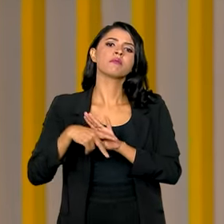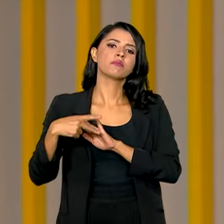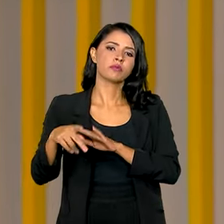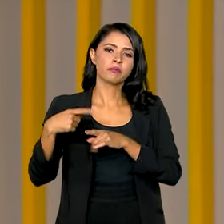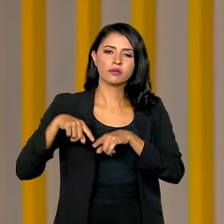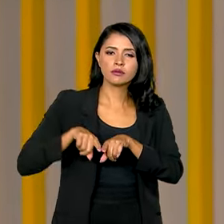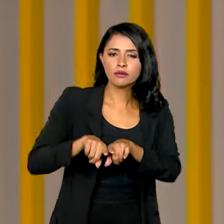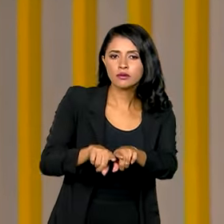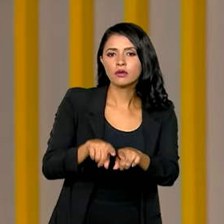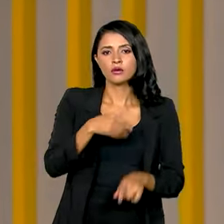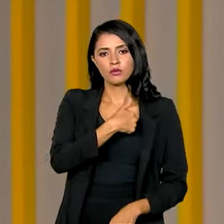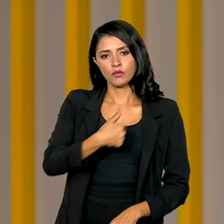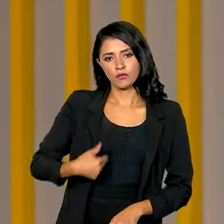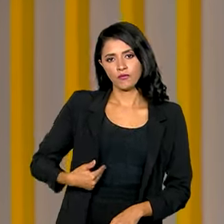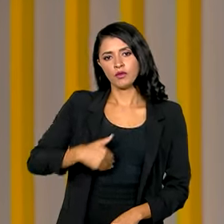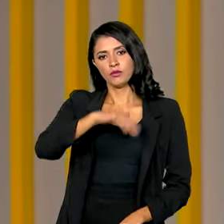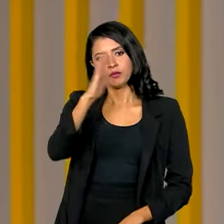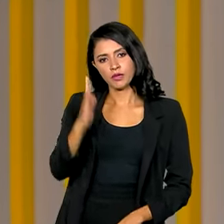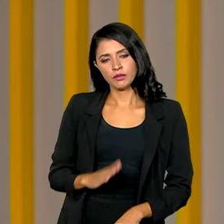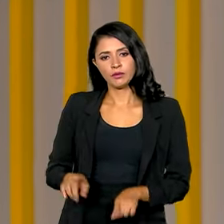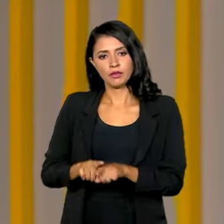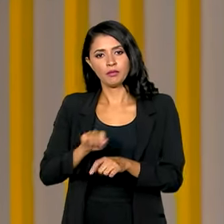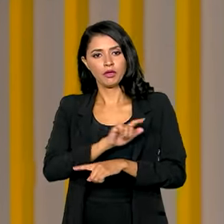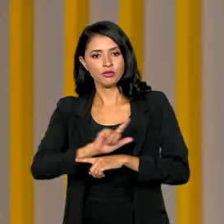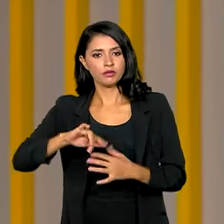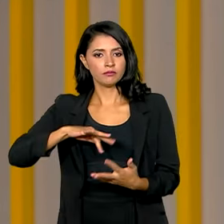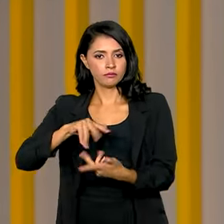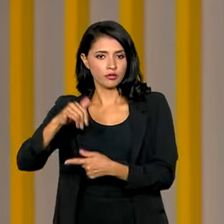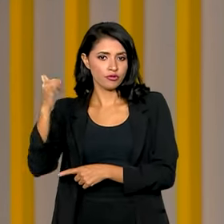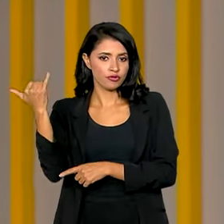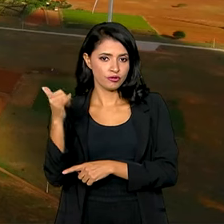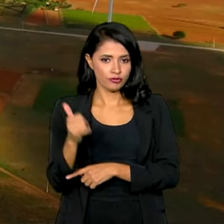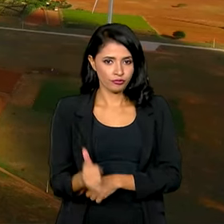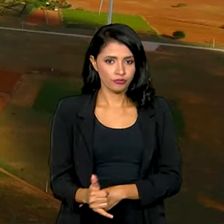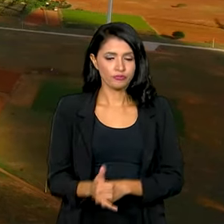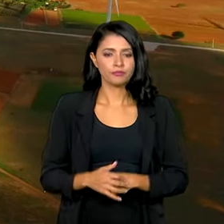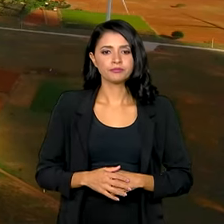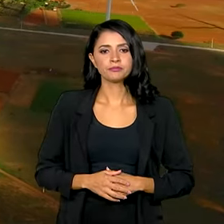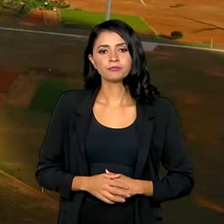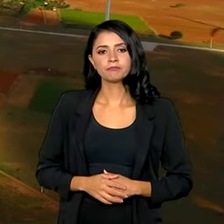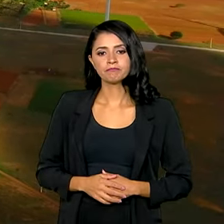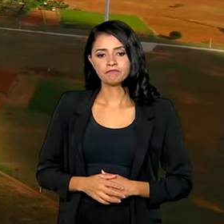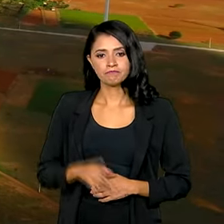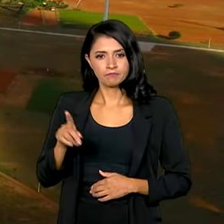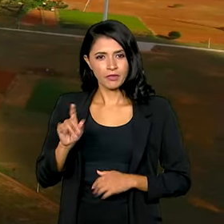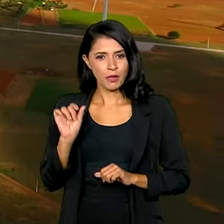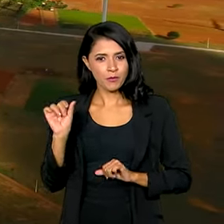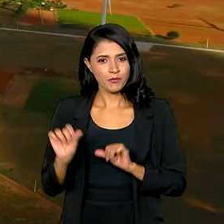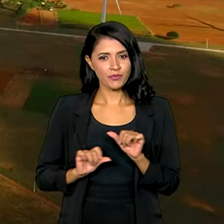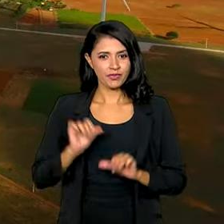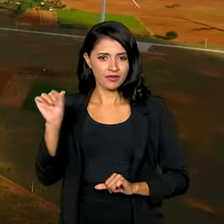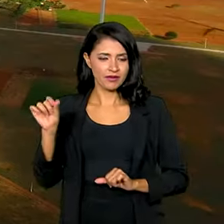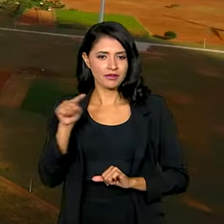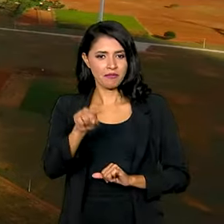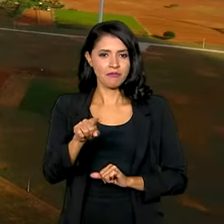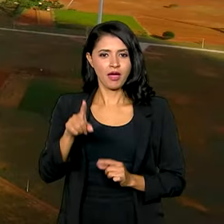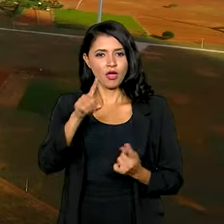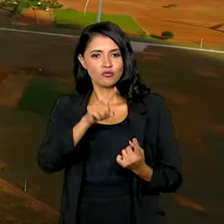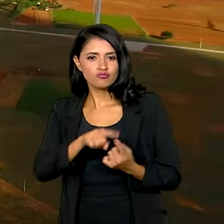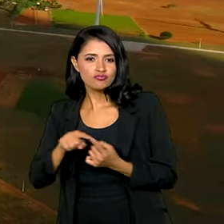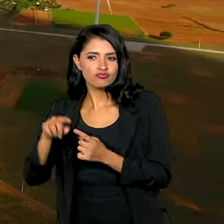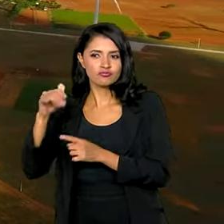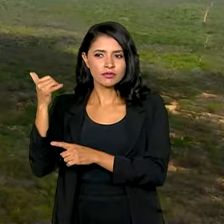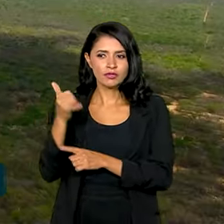parceria entre o governo brasileiro e a Agência Internacional de Energia. A mudança para uma matriz 100